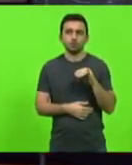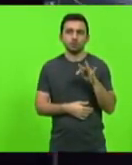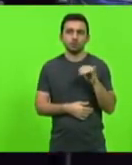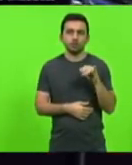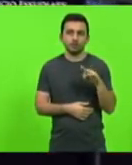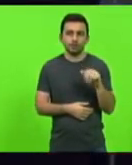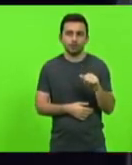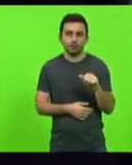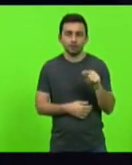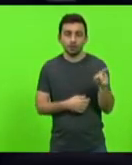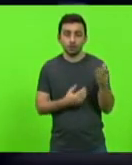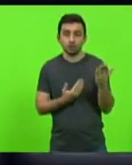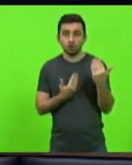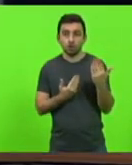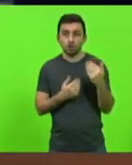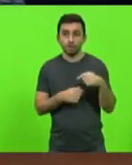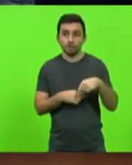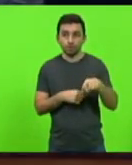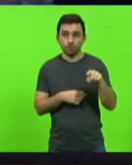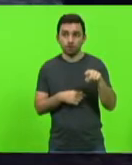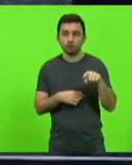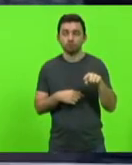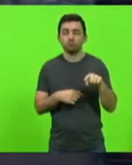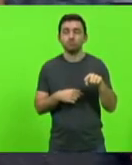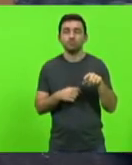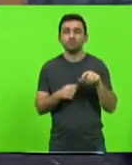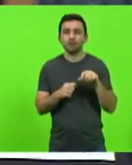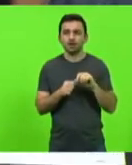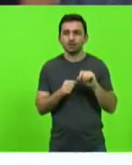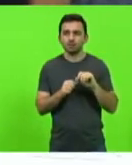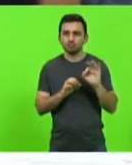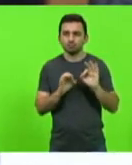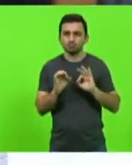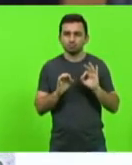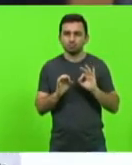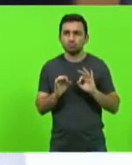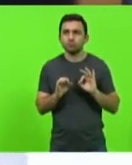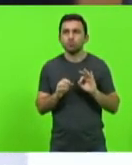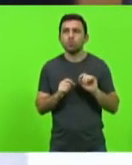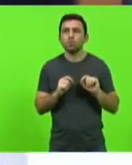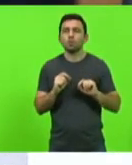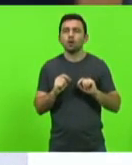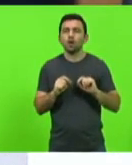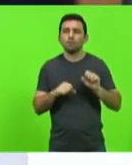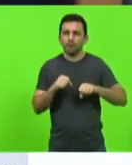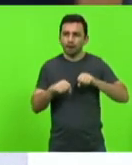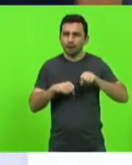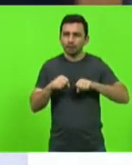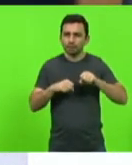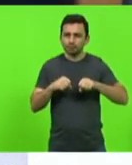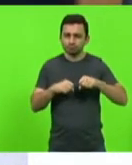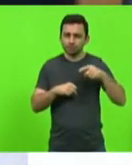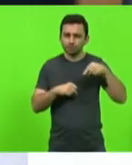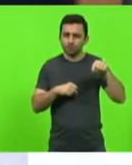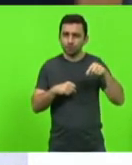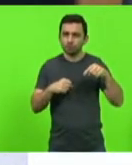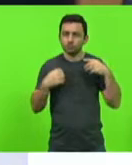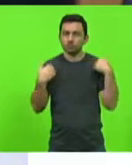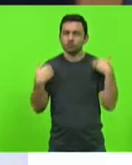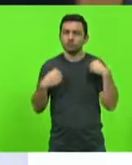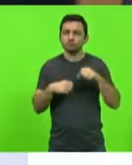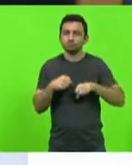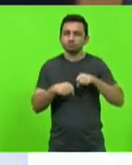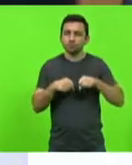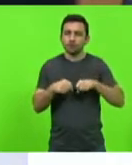que foi fazer um pedal, então, andar de bike, de bicicleta, na